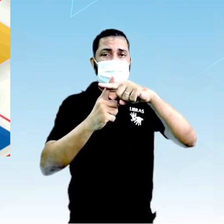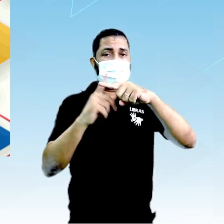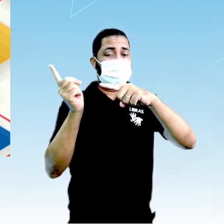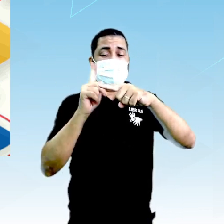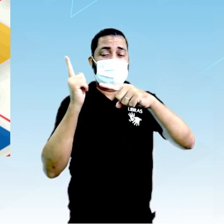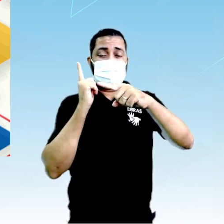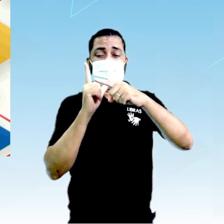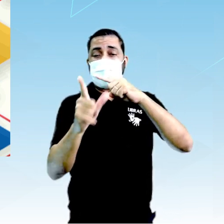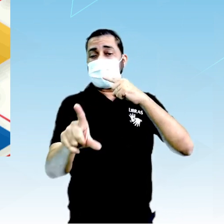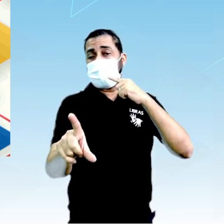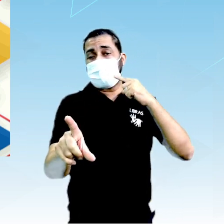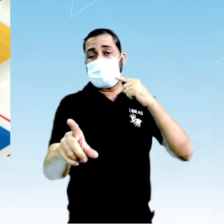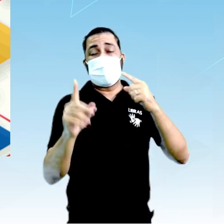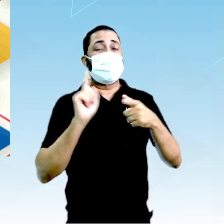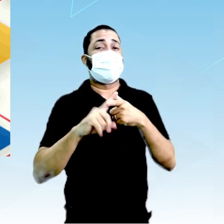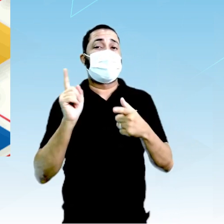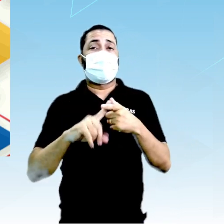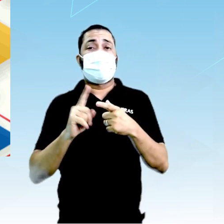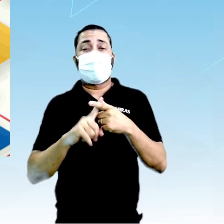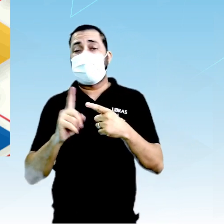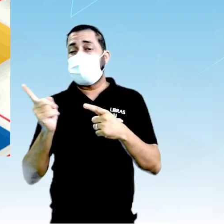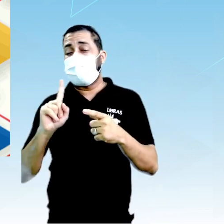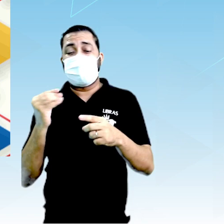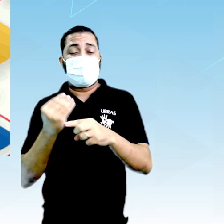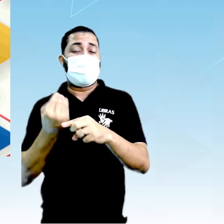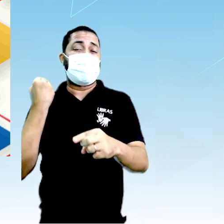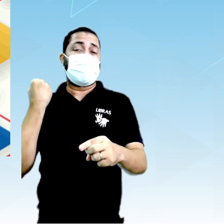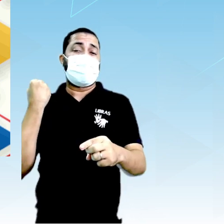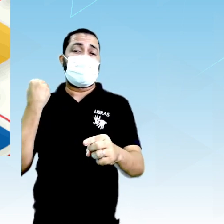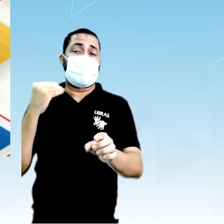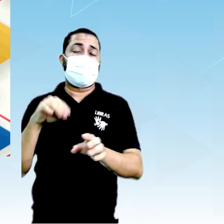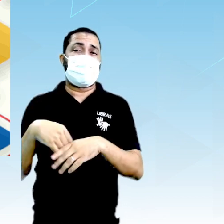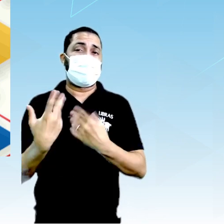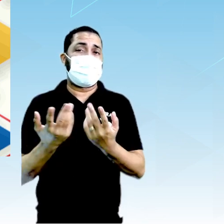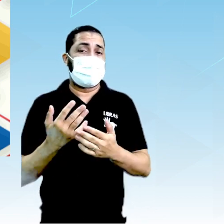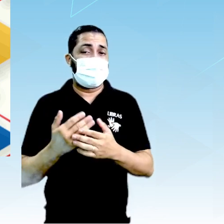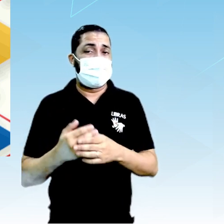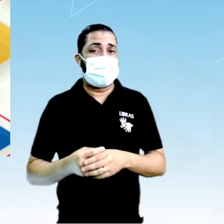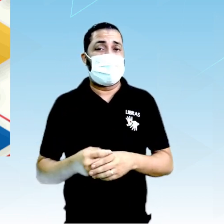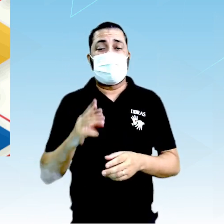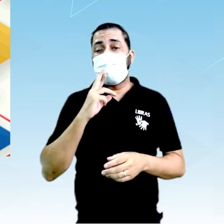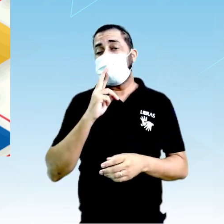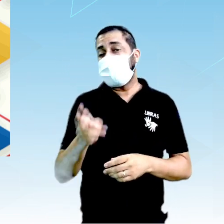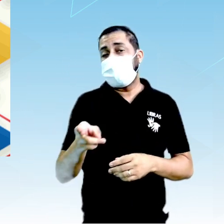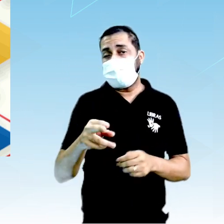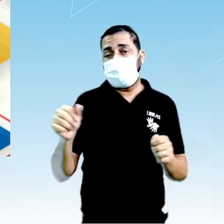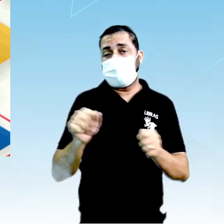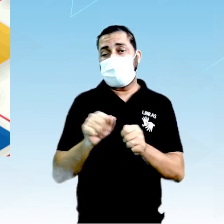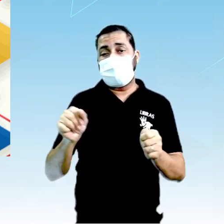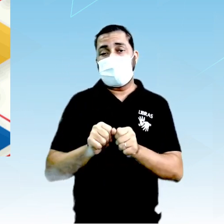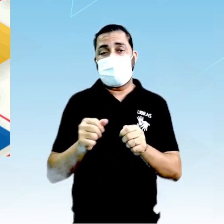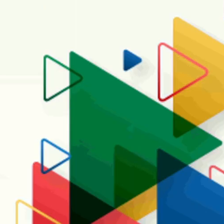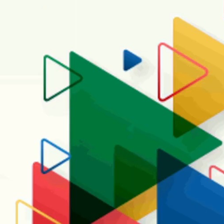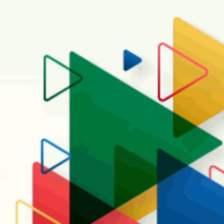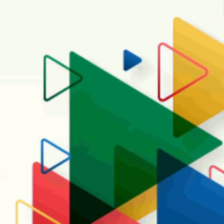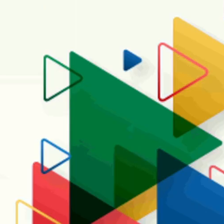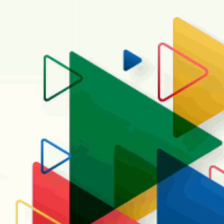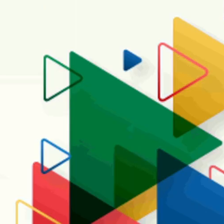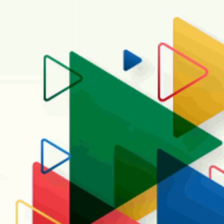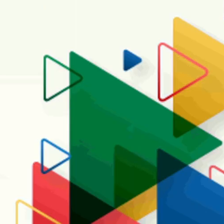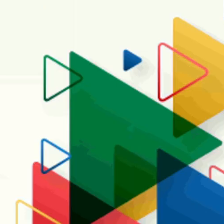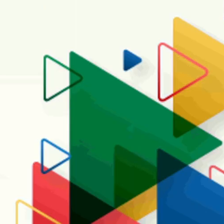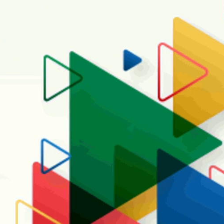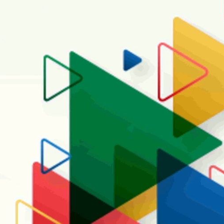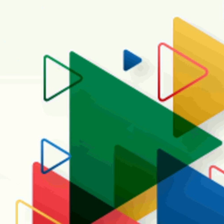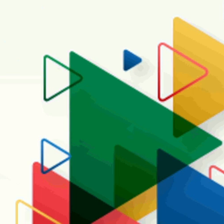atravessá-la, também não consegue contorná-la. A consequência disso é a formação de uma sombra atrás